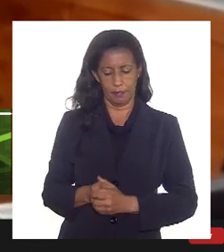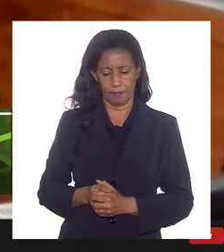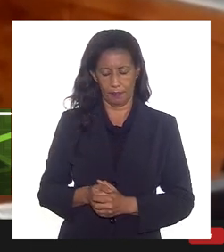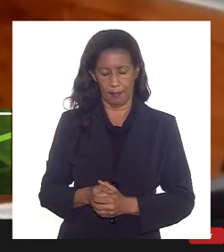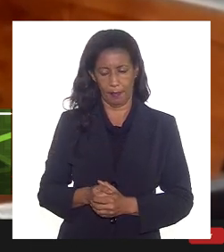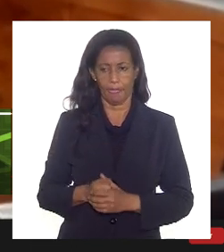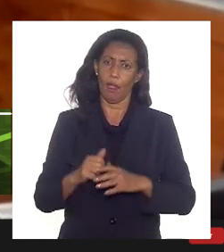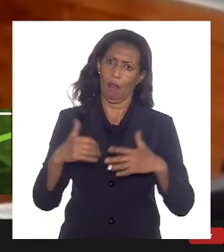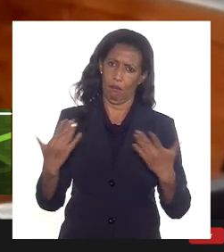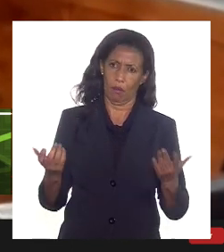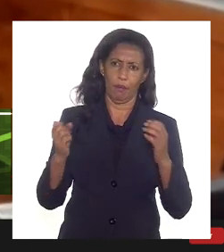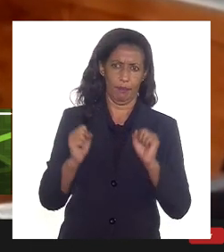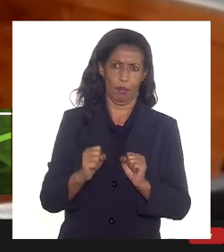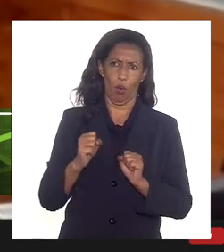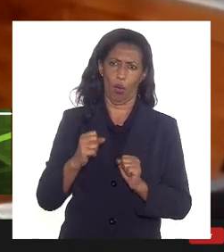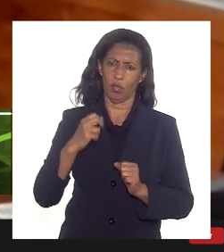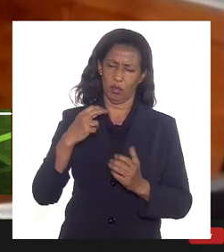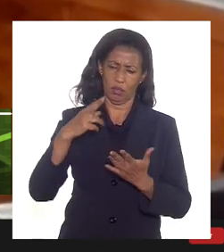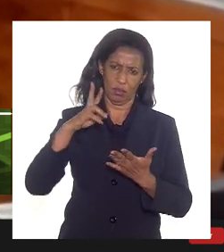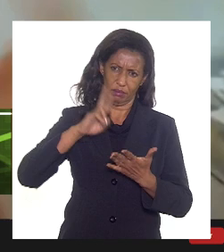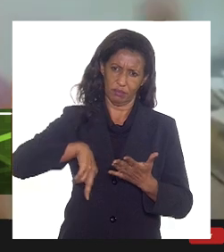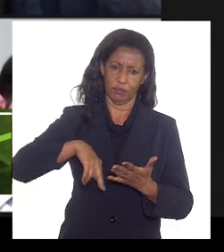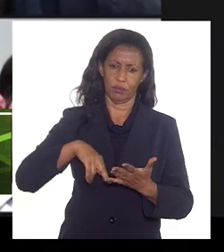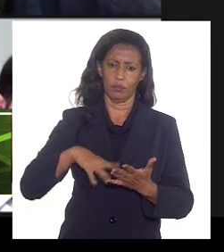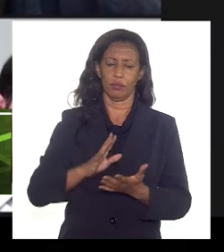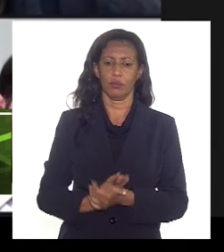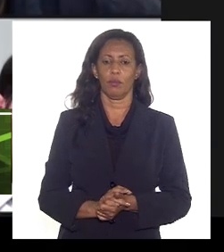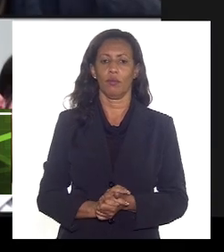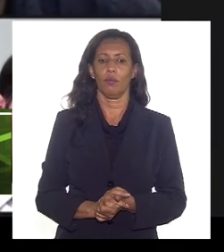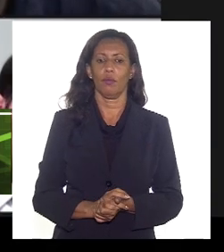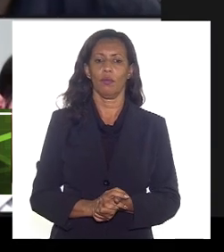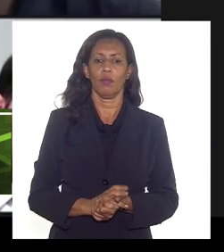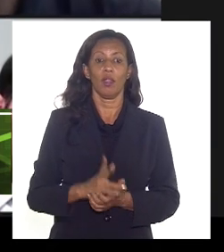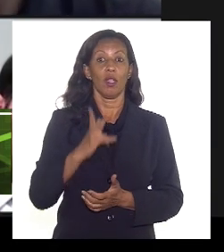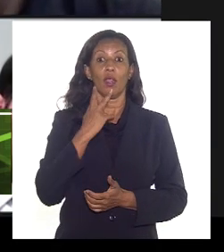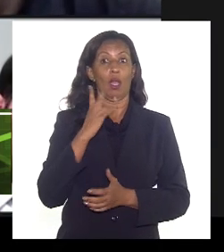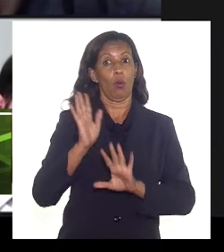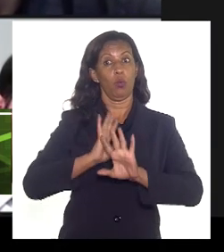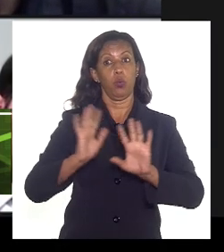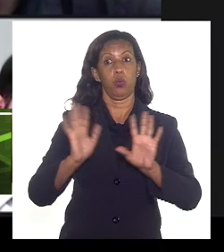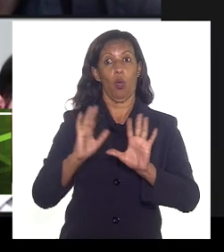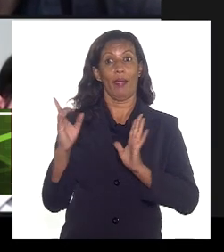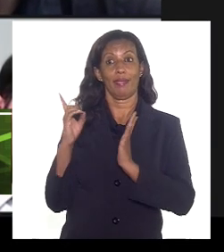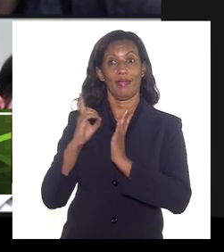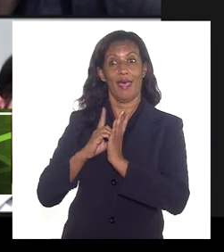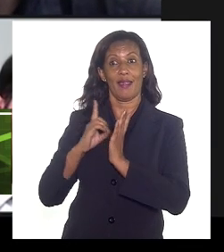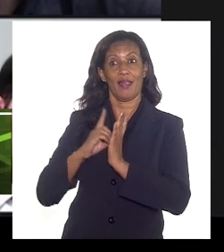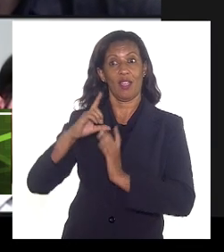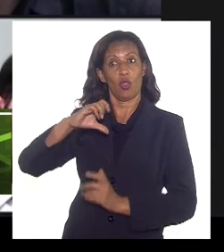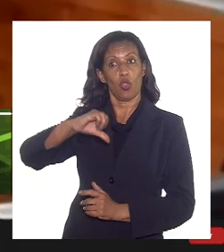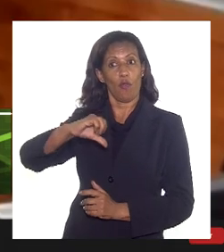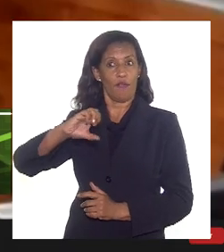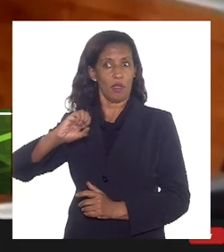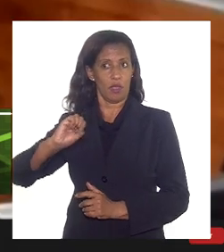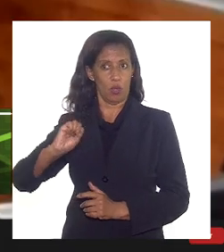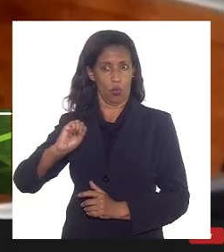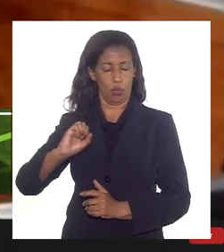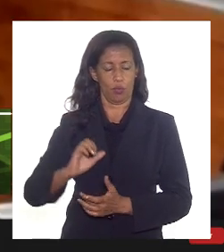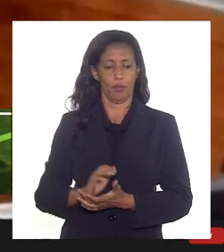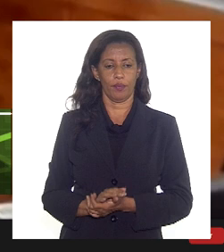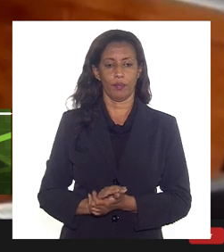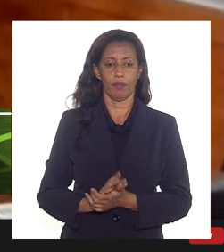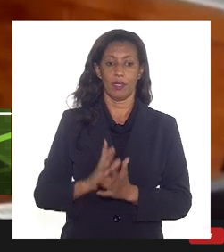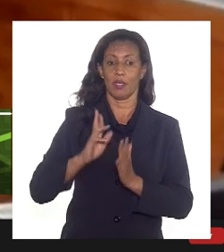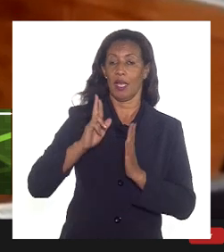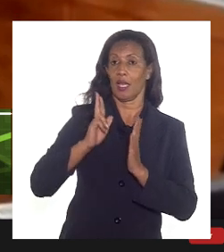ser revista, conforme eu já disse, a qualquer momento. Não, estão falando do decreto de 98. Isso. Mas a resolução CNP número